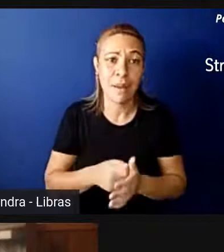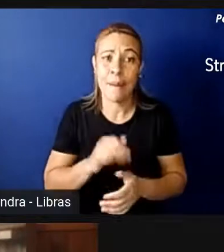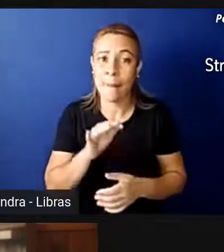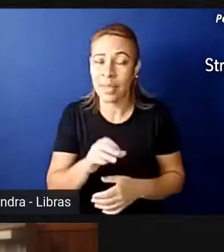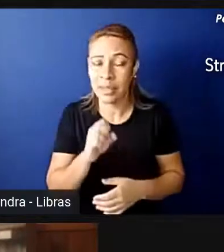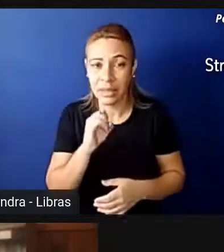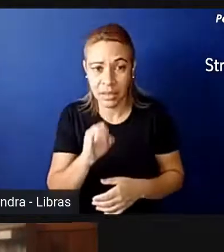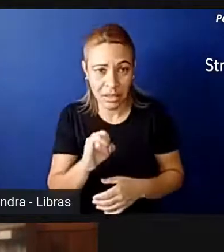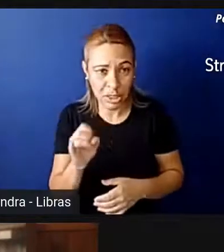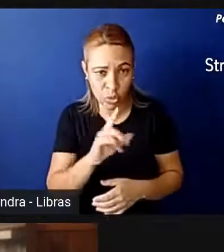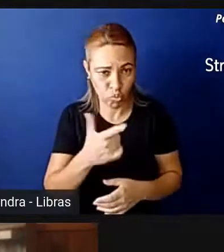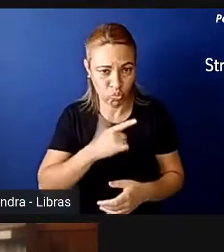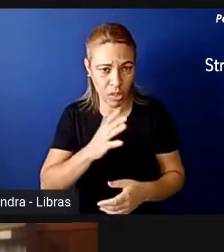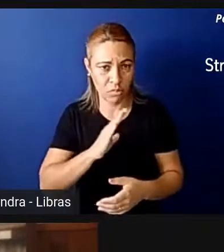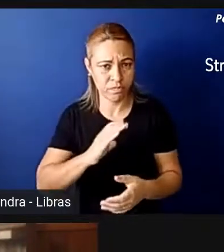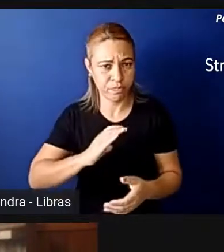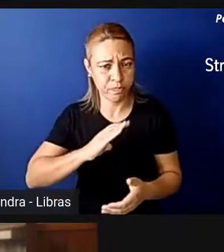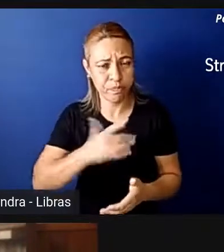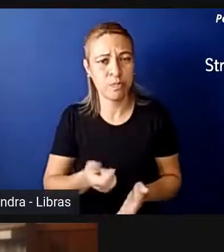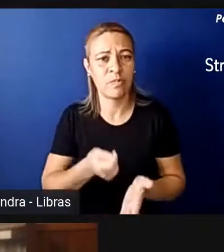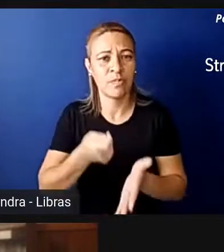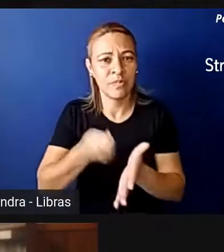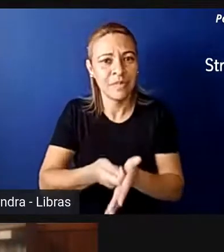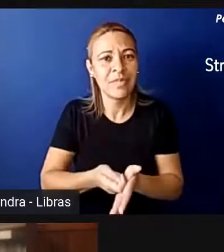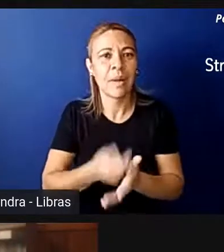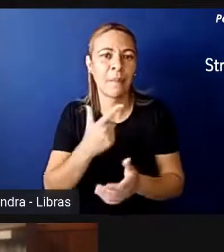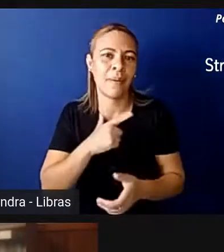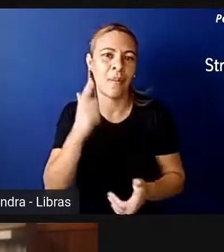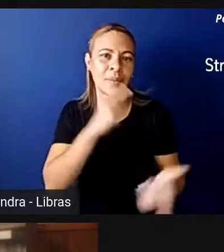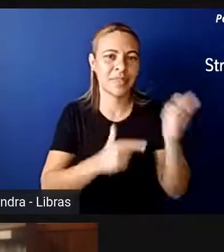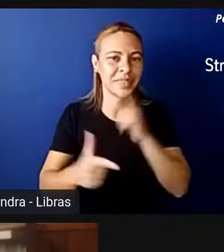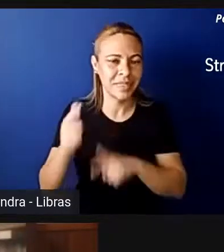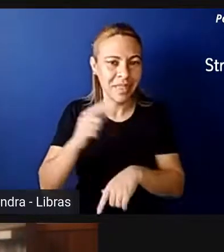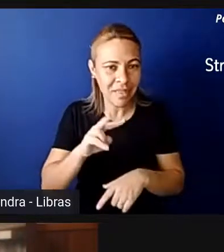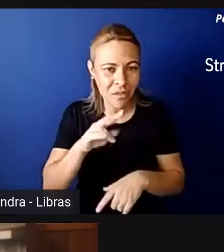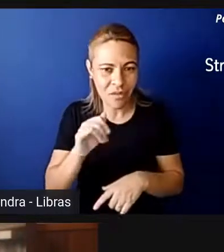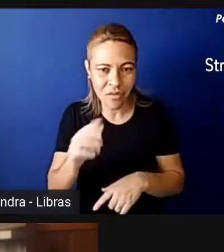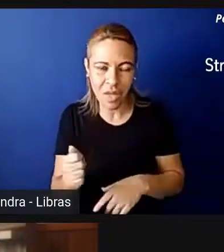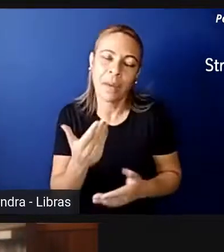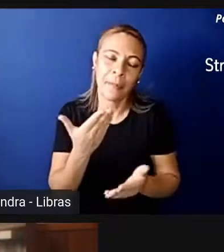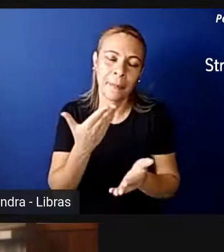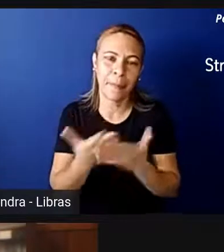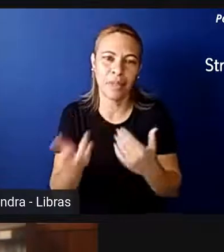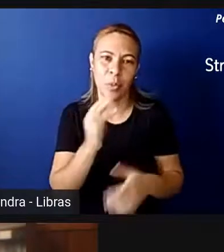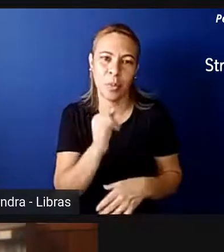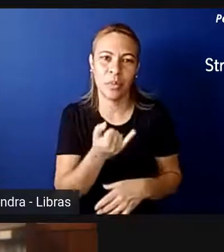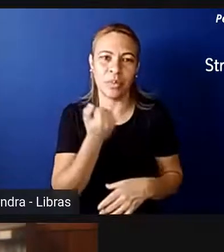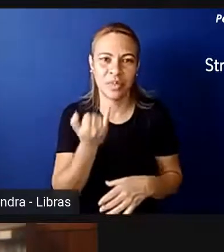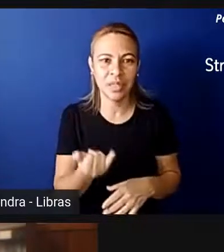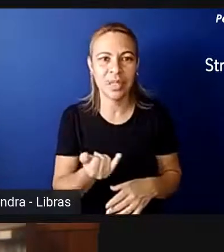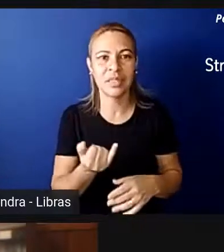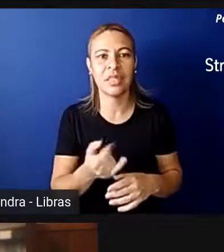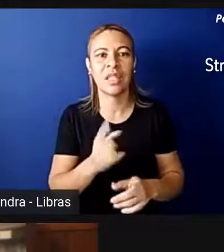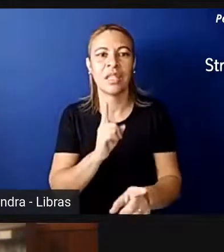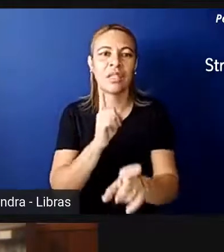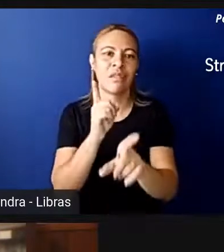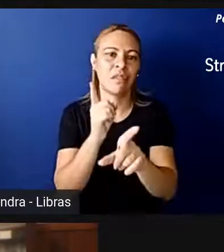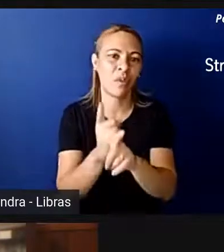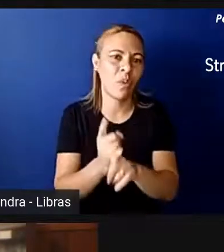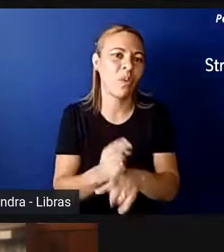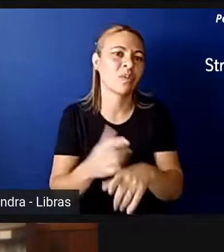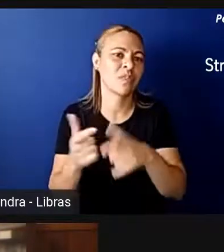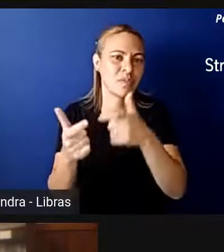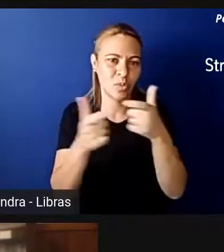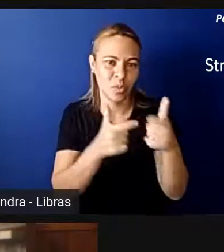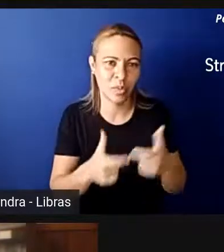não toma uma iniciativa para ter esses cargos, a gente realmente perde essa oportunidade e a gente encontra como órgãos no qual